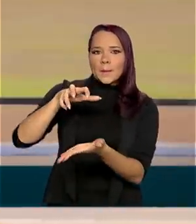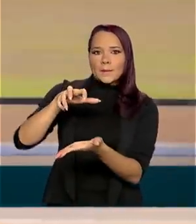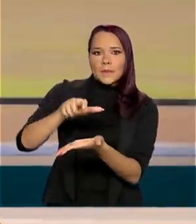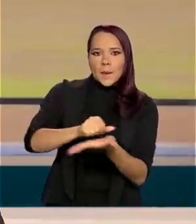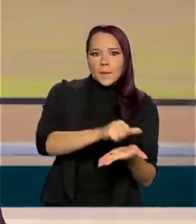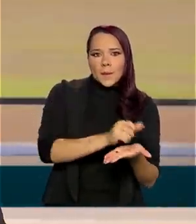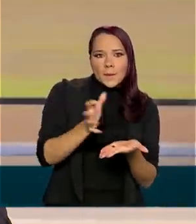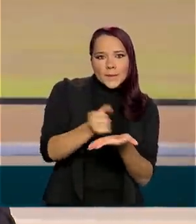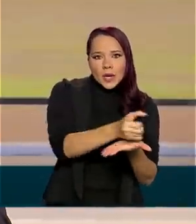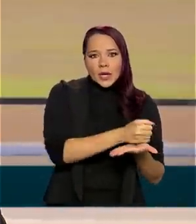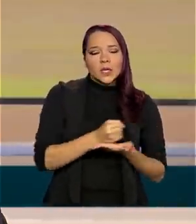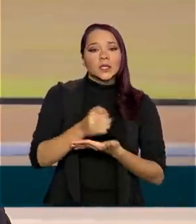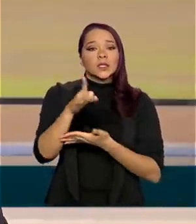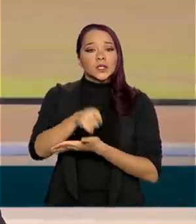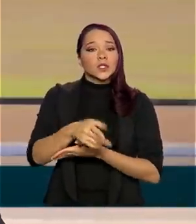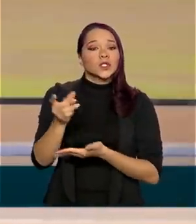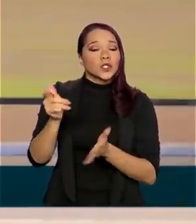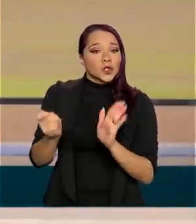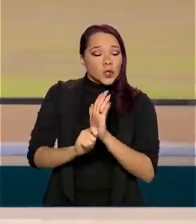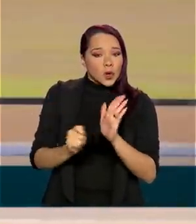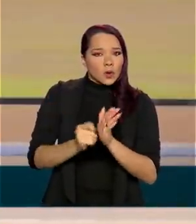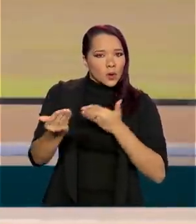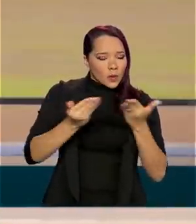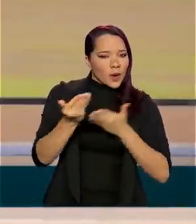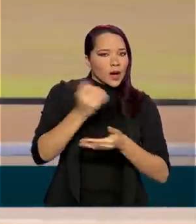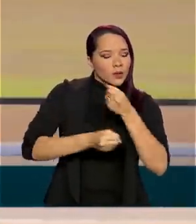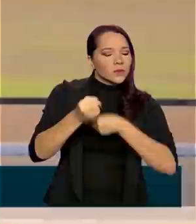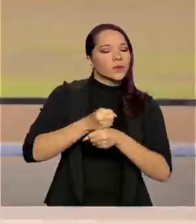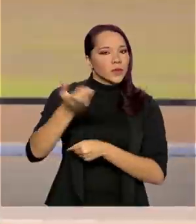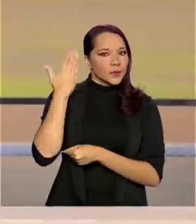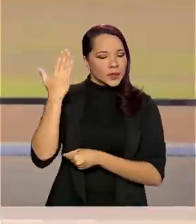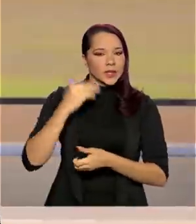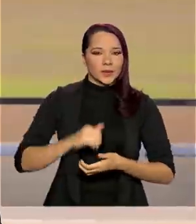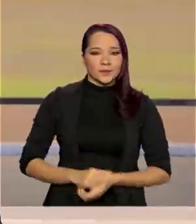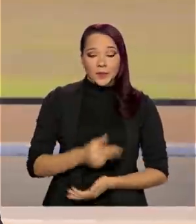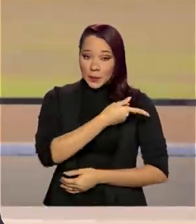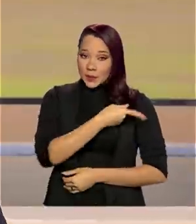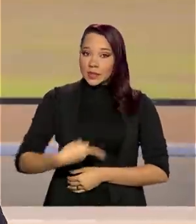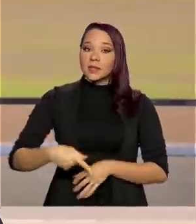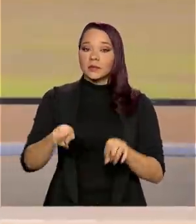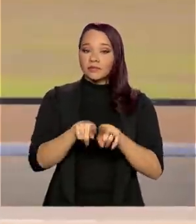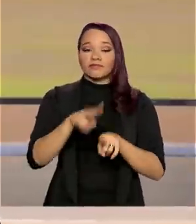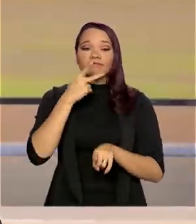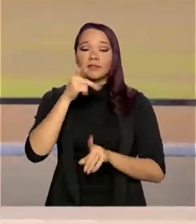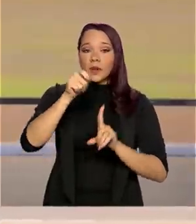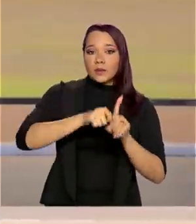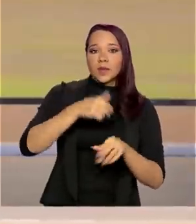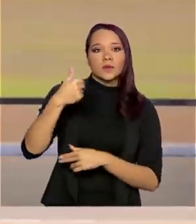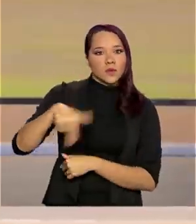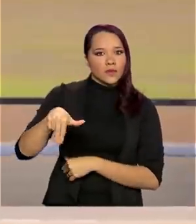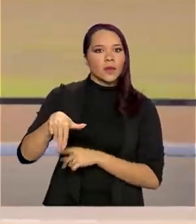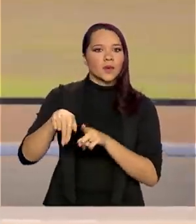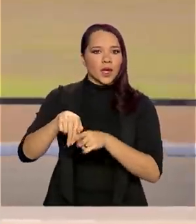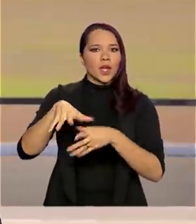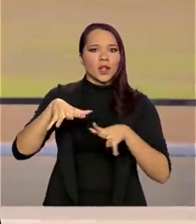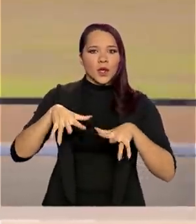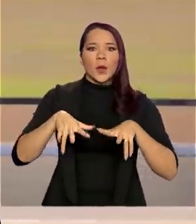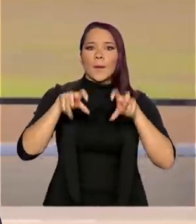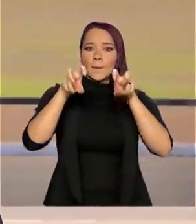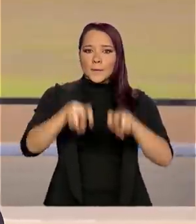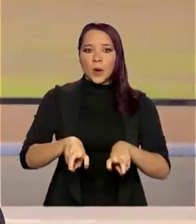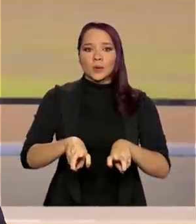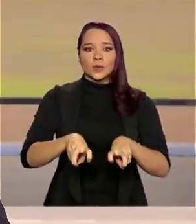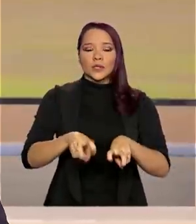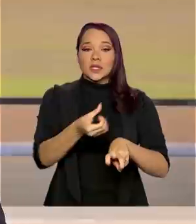PRF em comparação ao mesmo período do ano passado. O presidente também disse que, em novembro, ele dará posse a 600